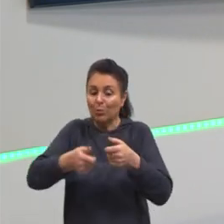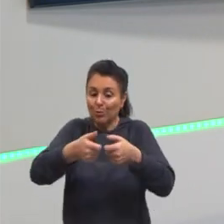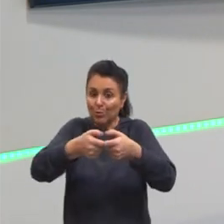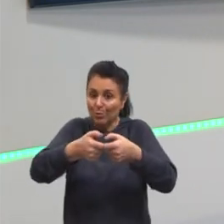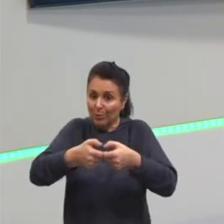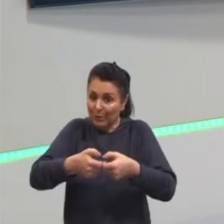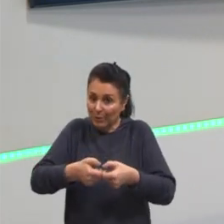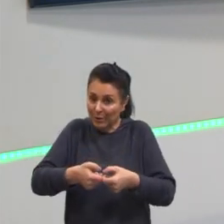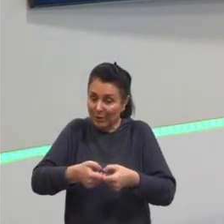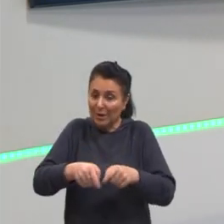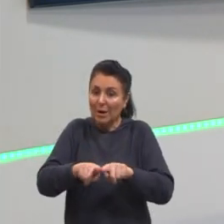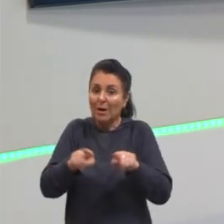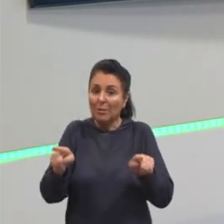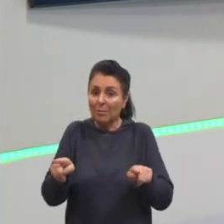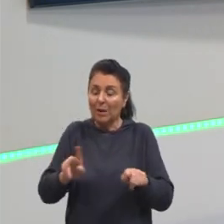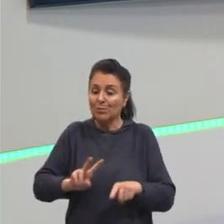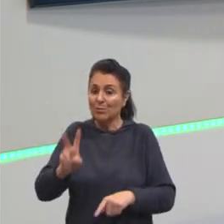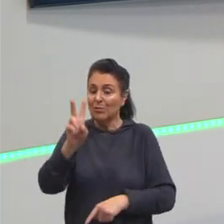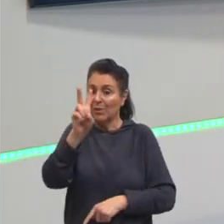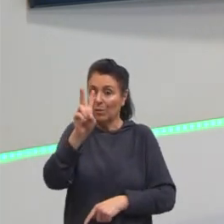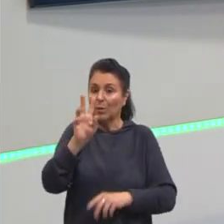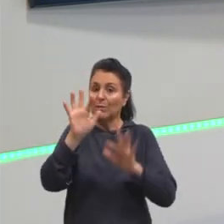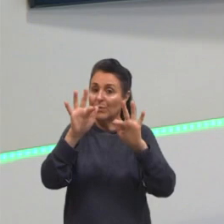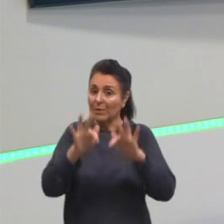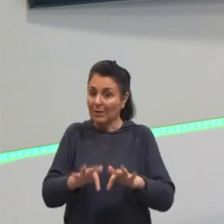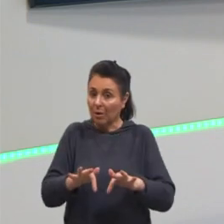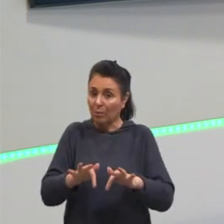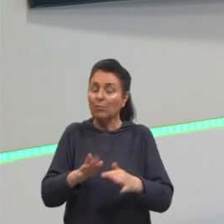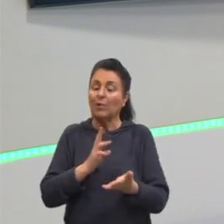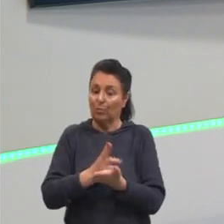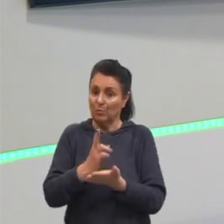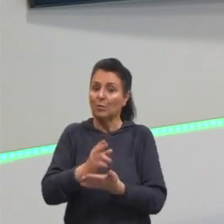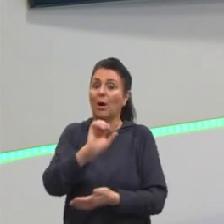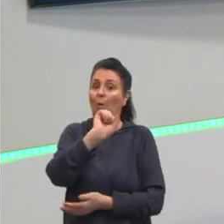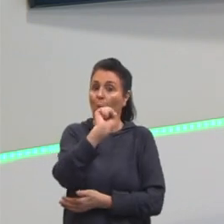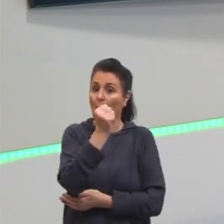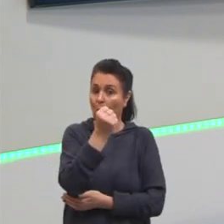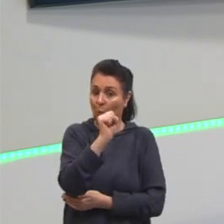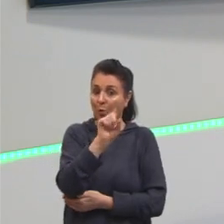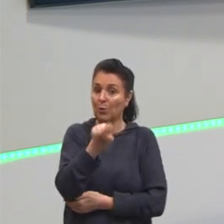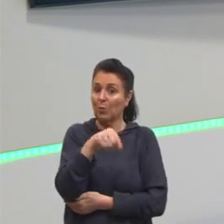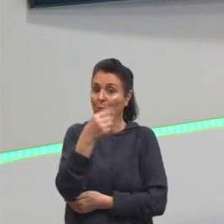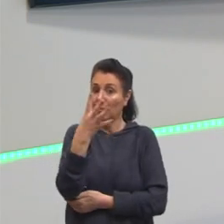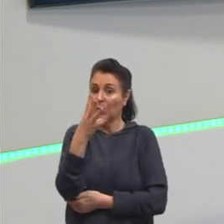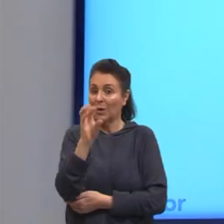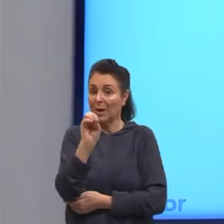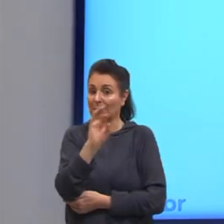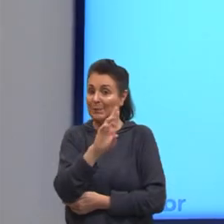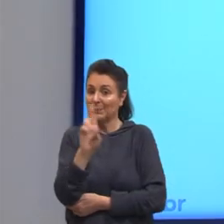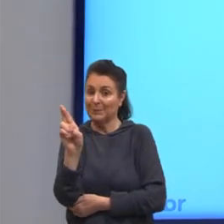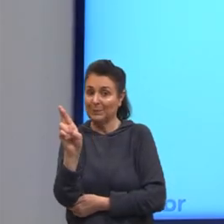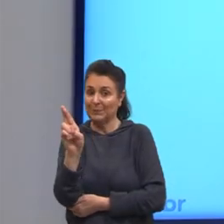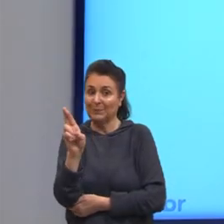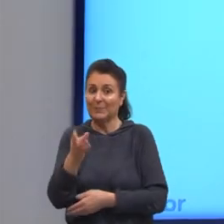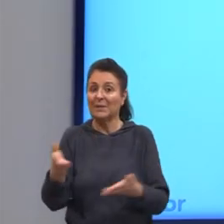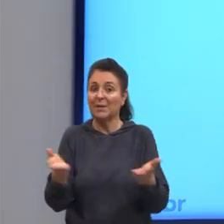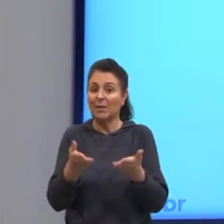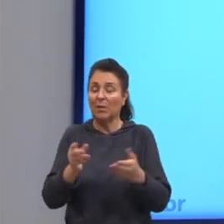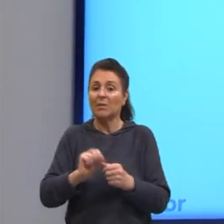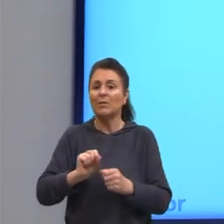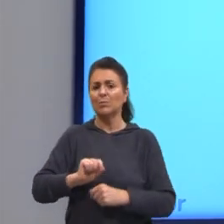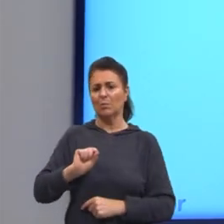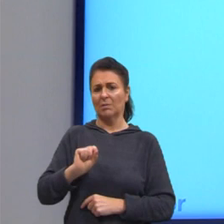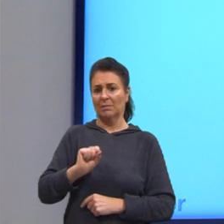final, ele vai permanecer 8 reais e 40 centavos, tá? O que nós vamos fazer agora? Eu